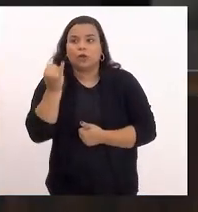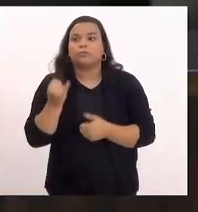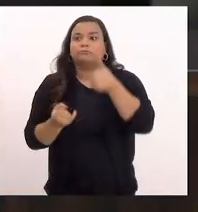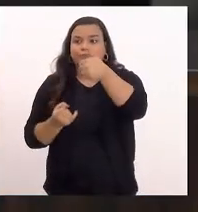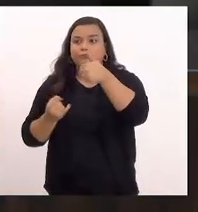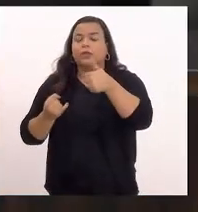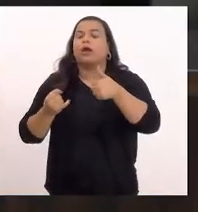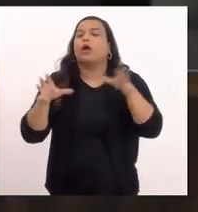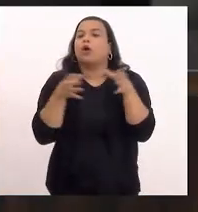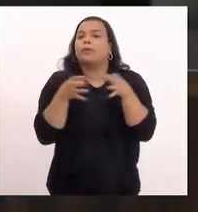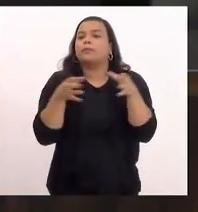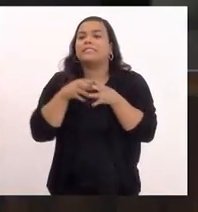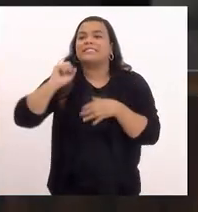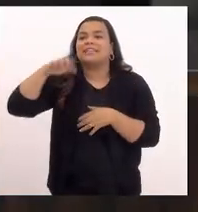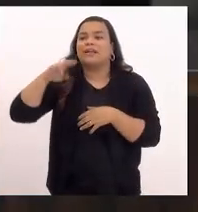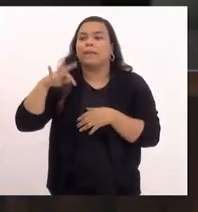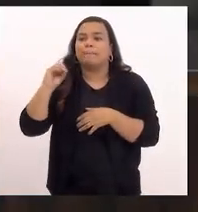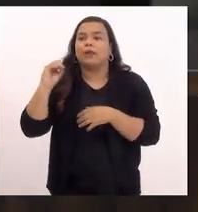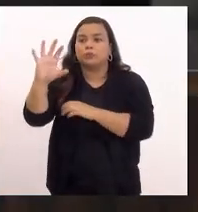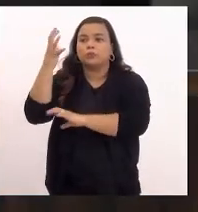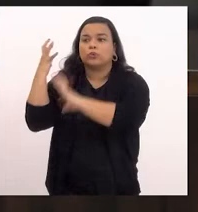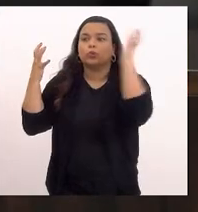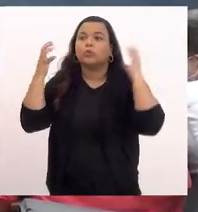Saneamento Ambiental, deputada Lucinha.